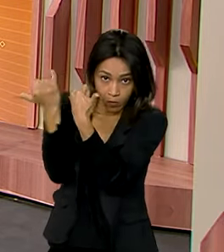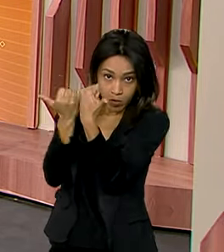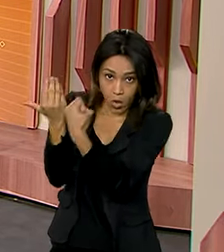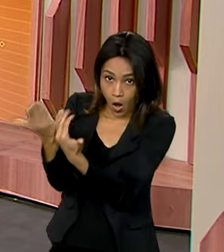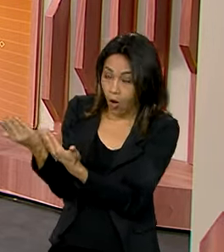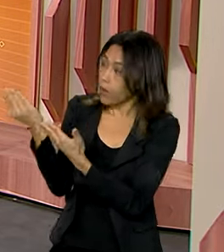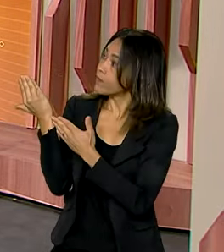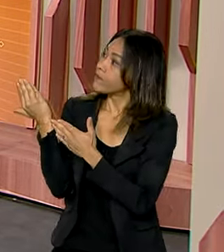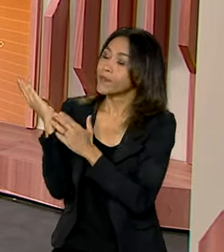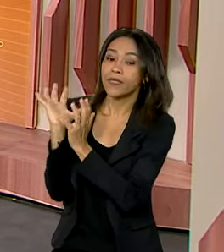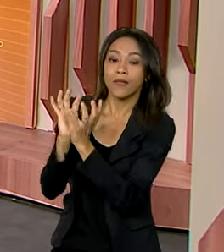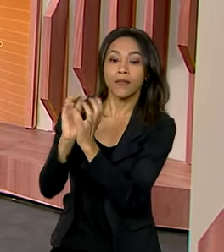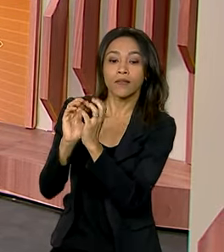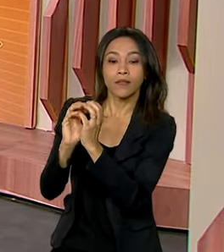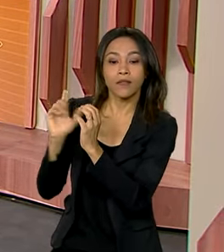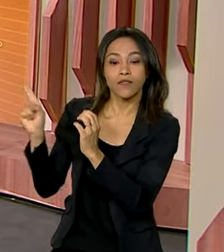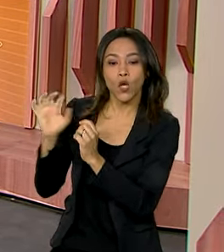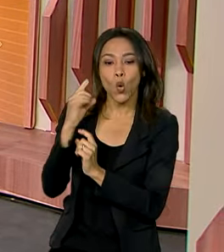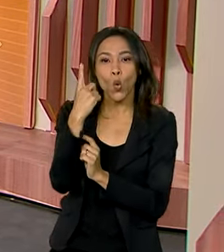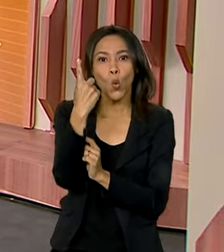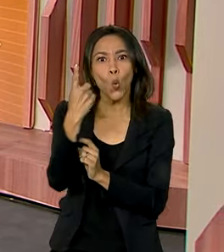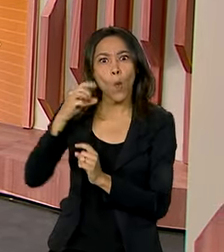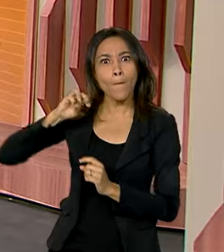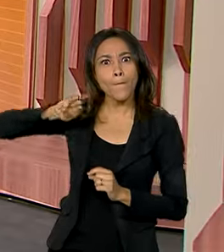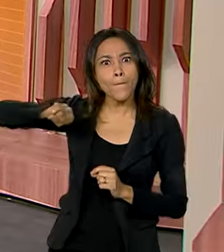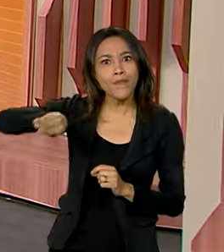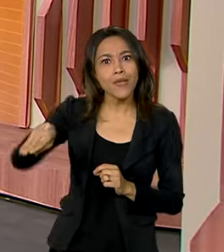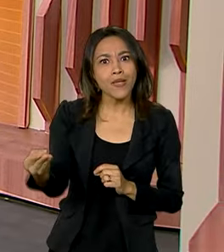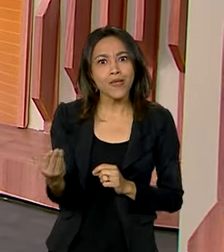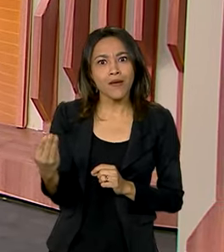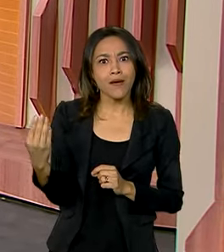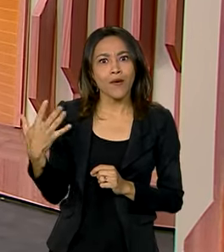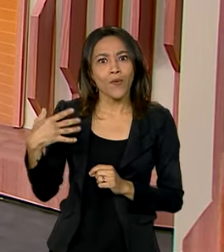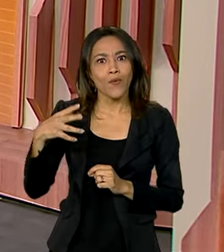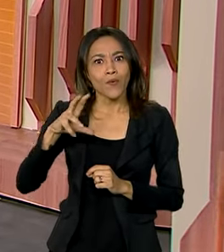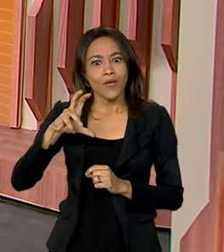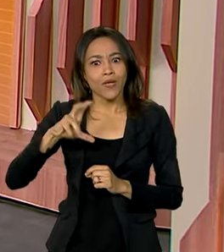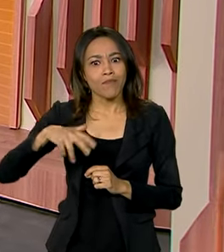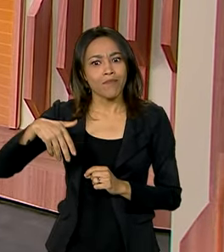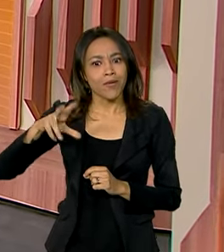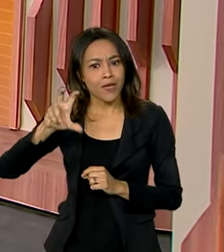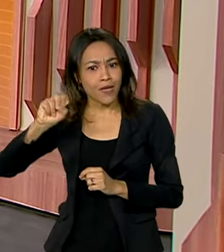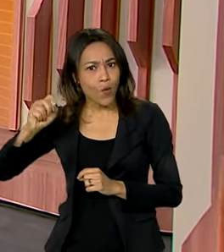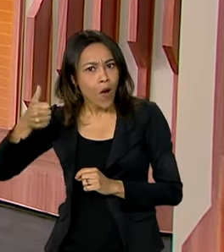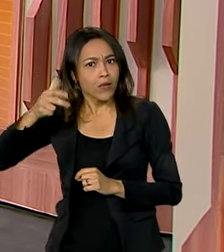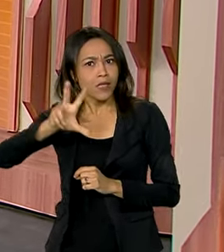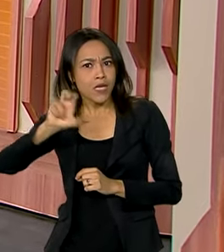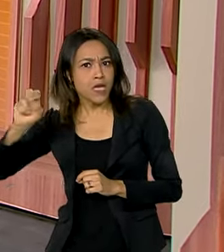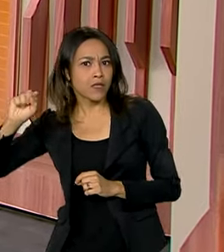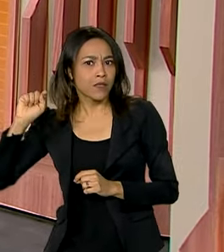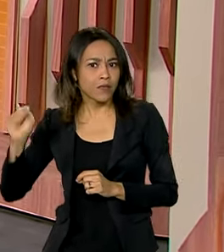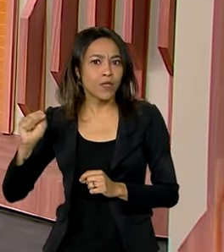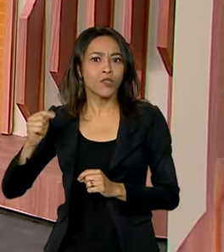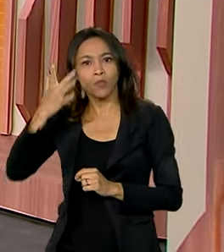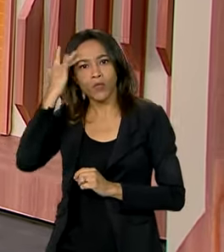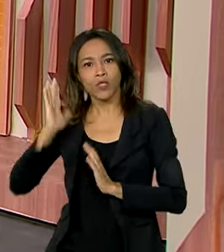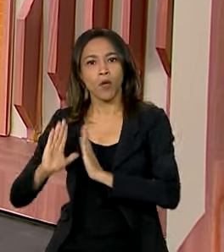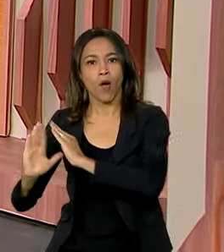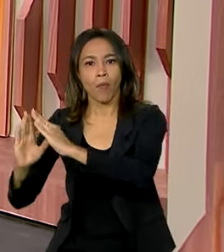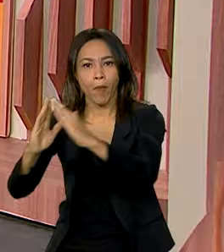Recife tem quase um milhão e meio de habitantes. Isso segundo o censo do IBGE de 2022.